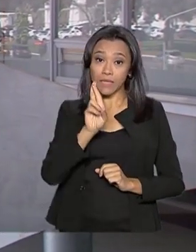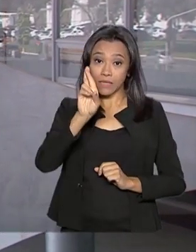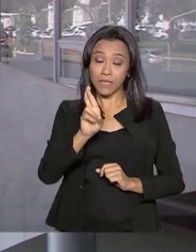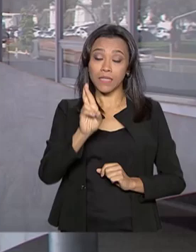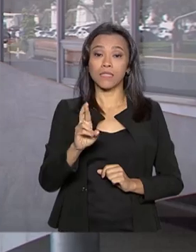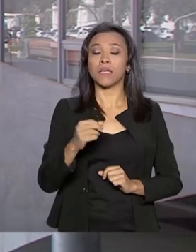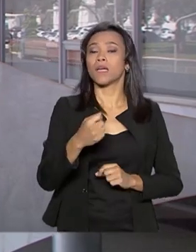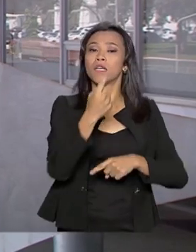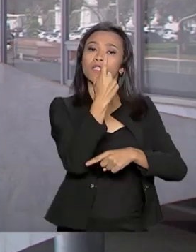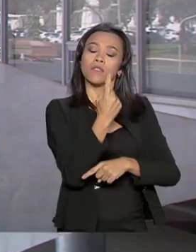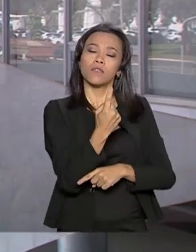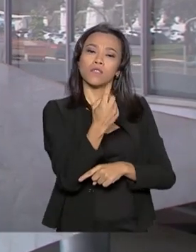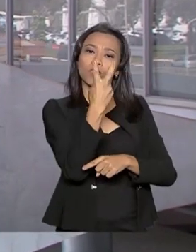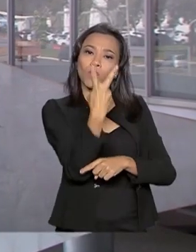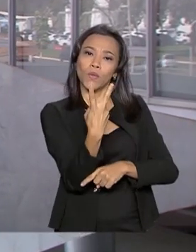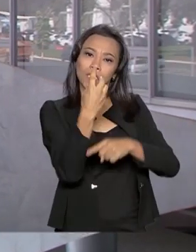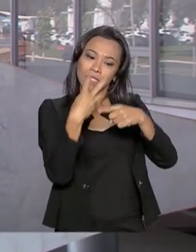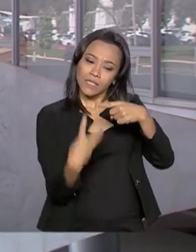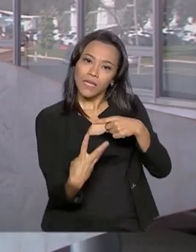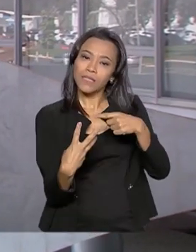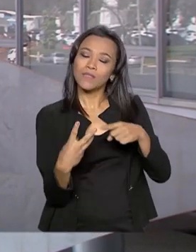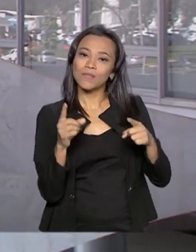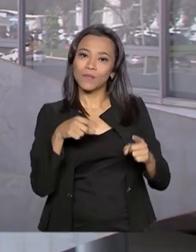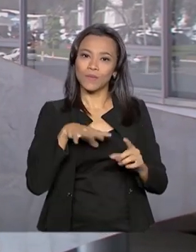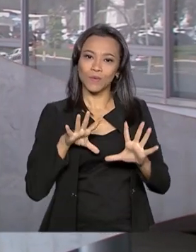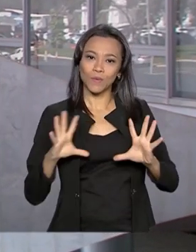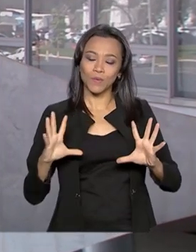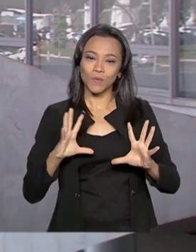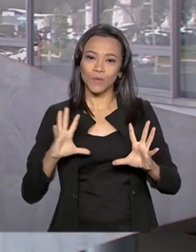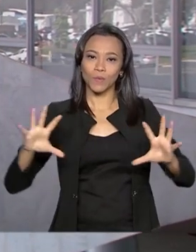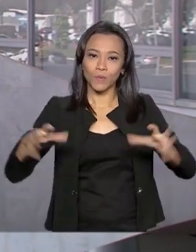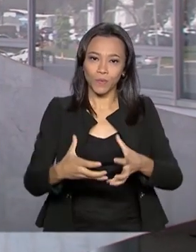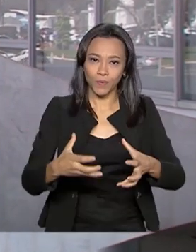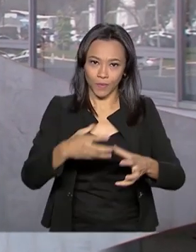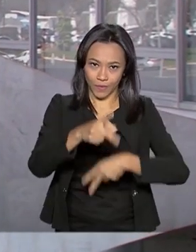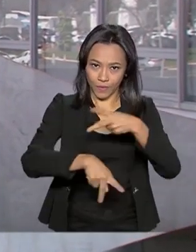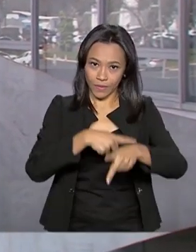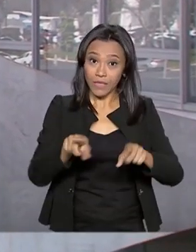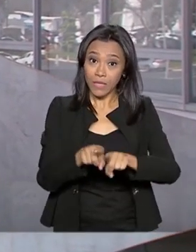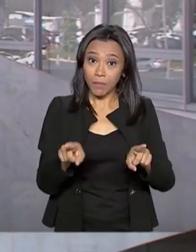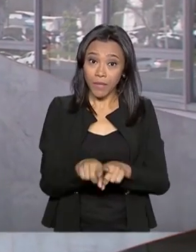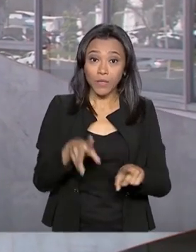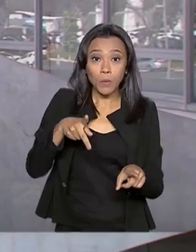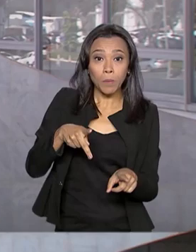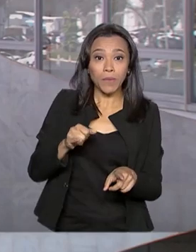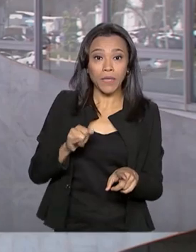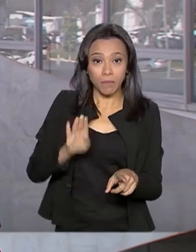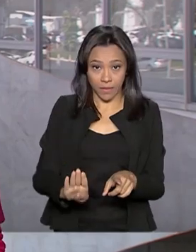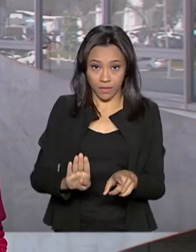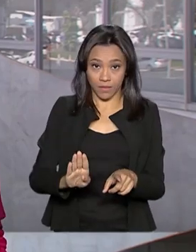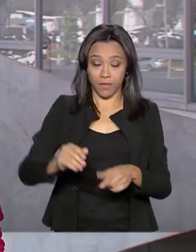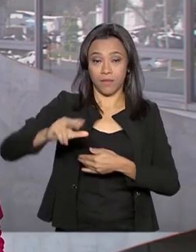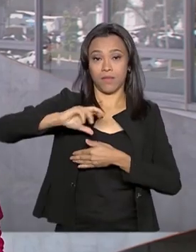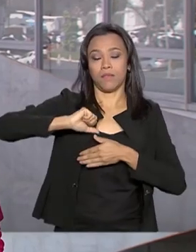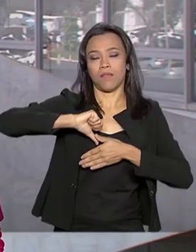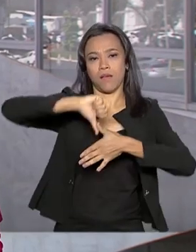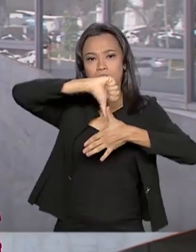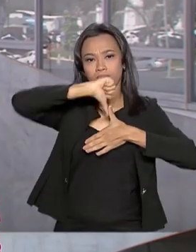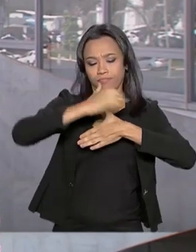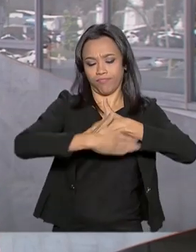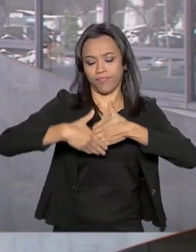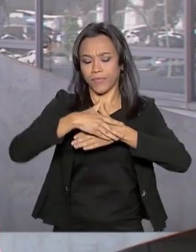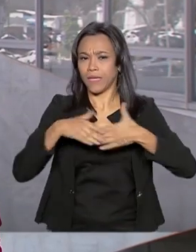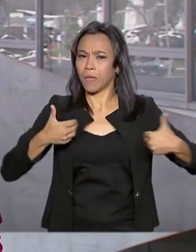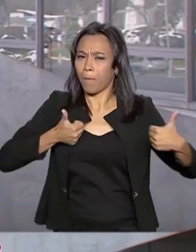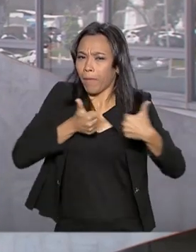de dois terços da população do território e também do PIB da América do Sul. A aproximação com a